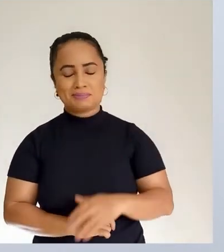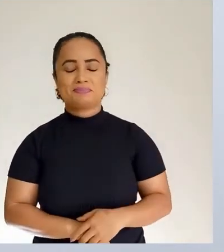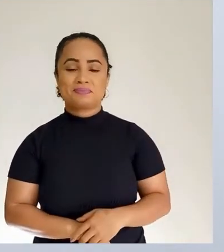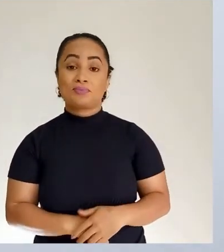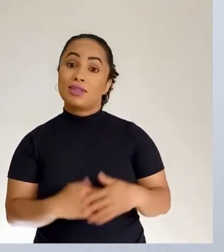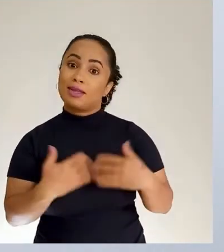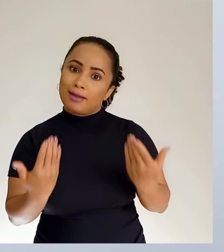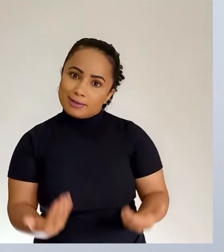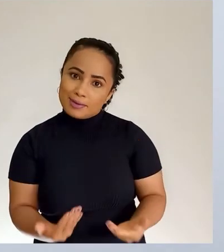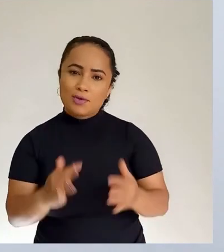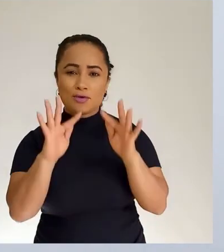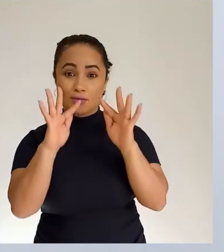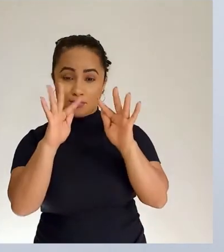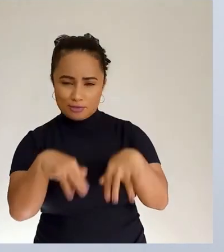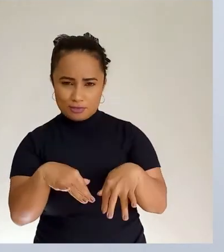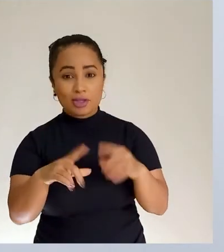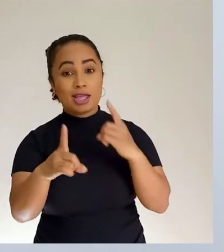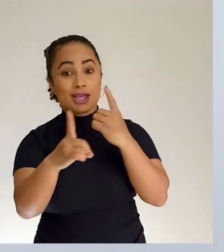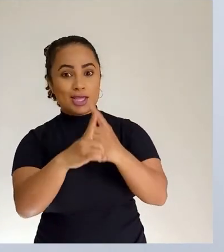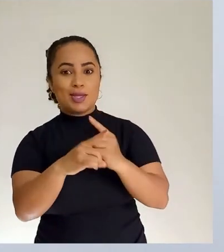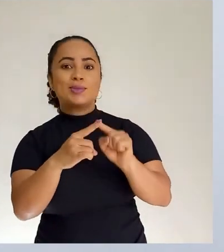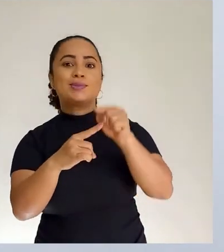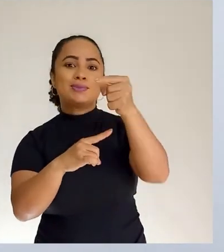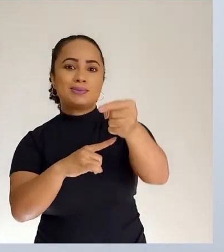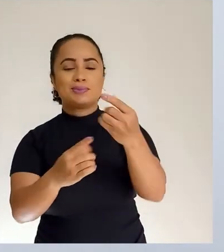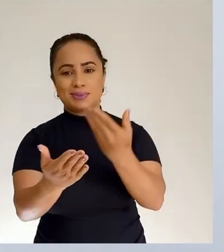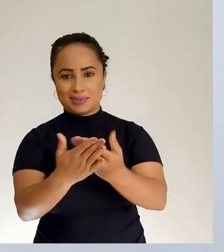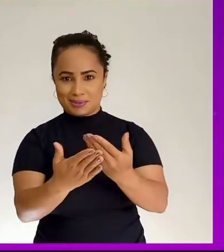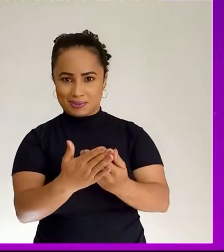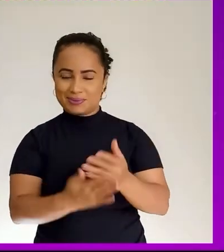aqui, nos vemos na próxima aula e até mais!